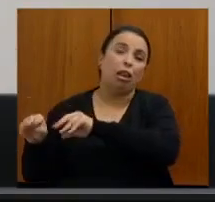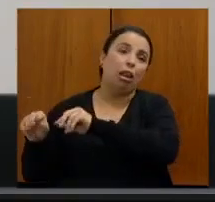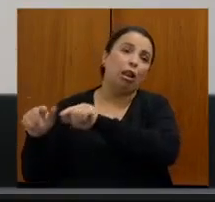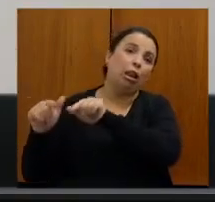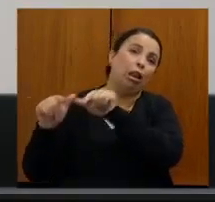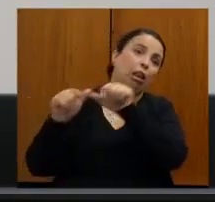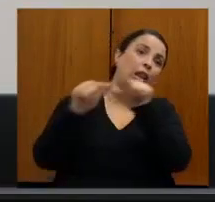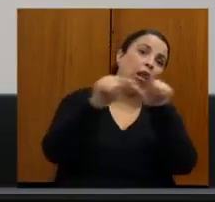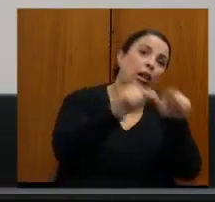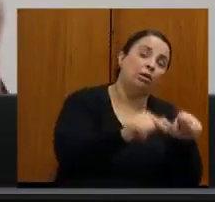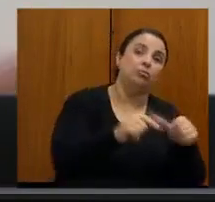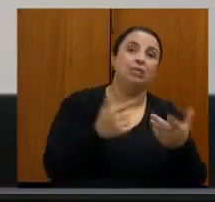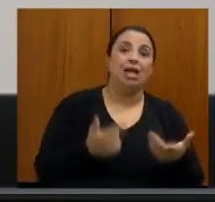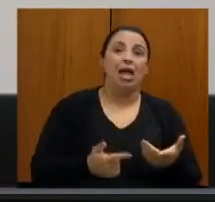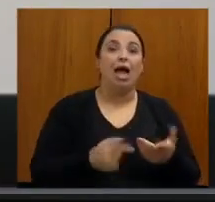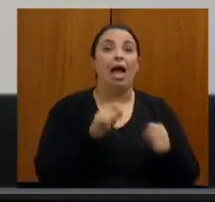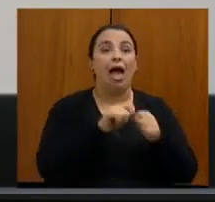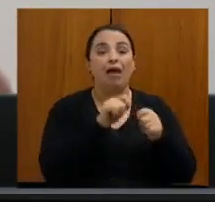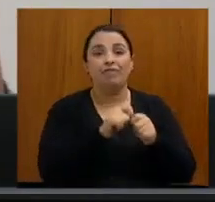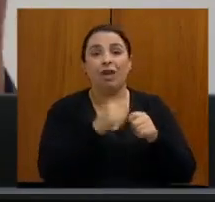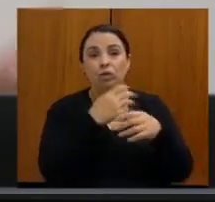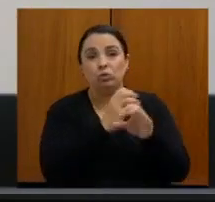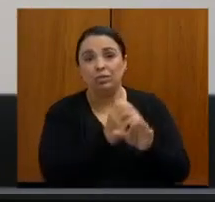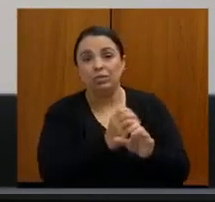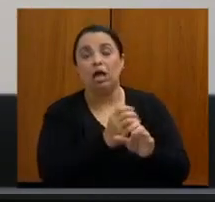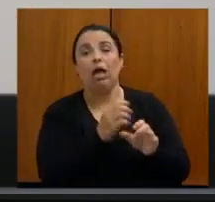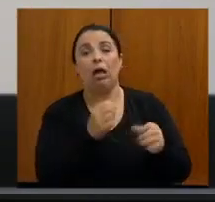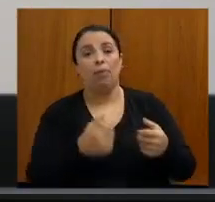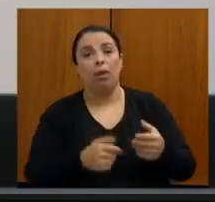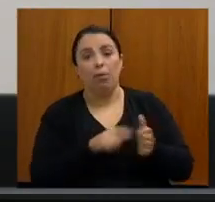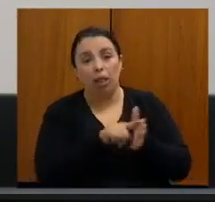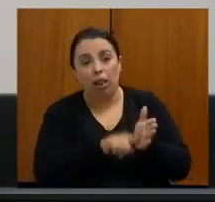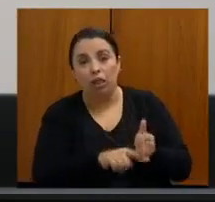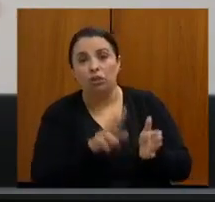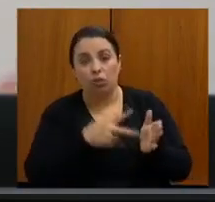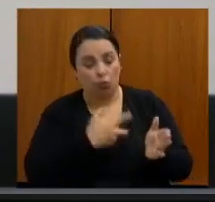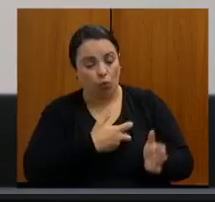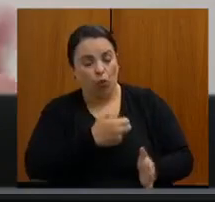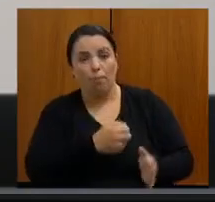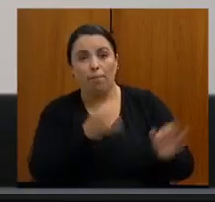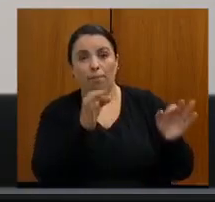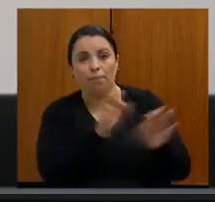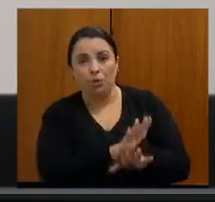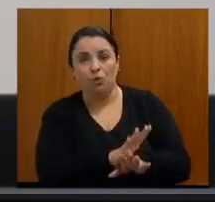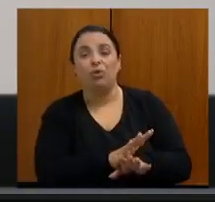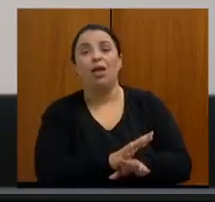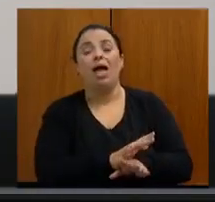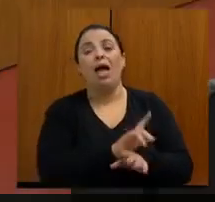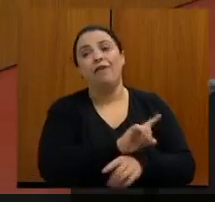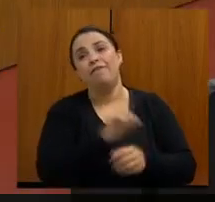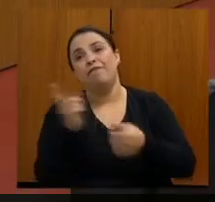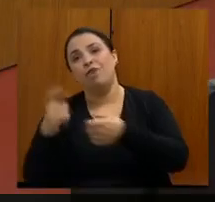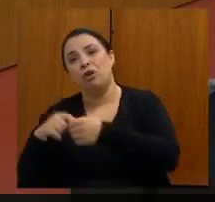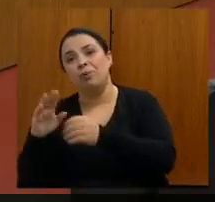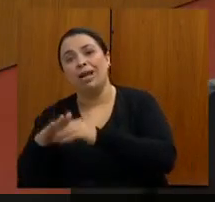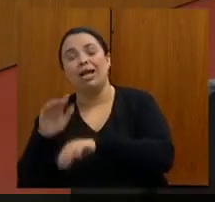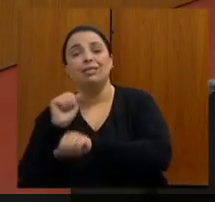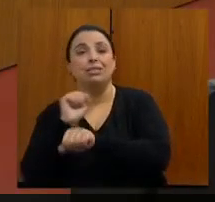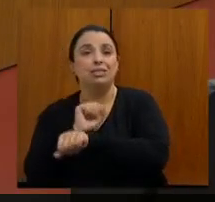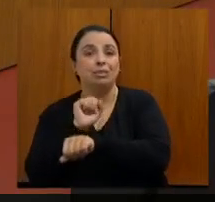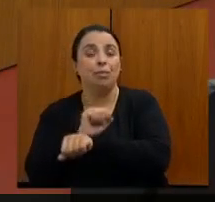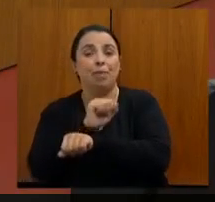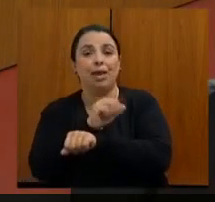não pega o resultado no mesmo dia, tem que voltar uma segunda vez para buscar essa mamografia. Então, tudo isso soma no preço da mamografia.